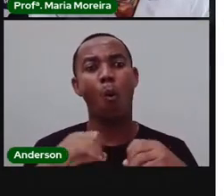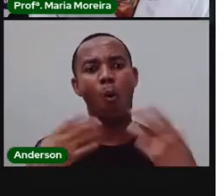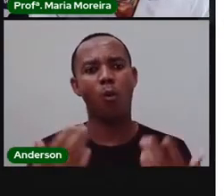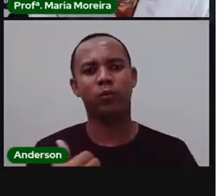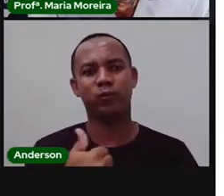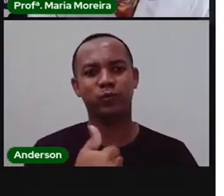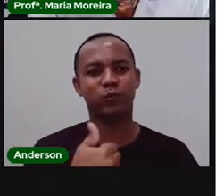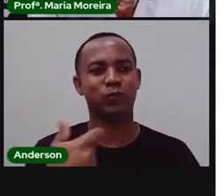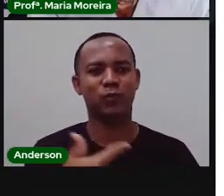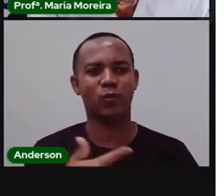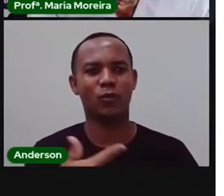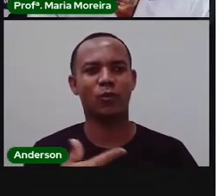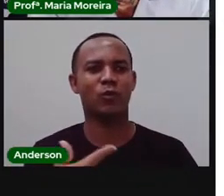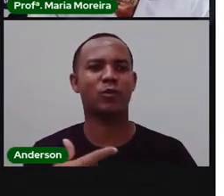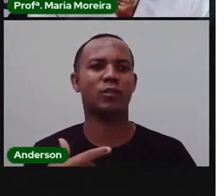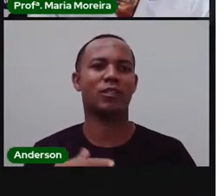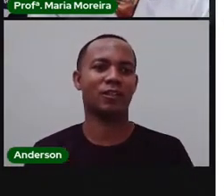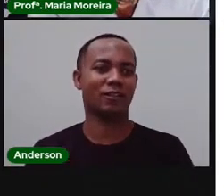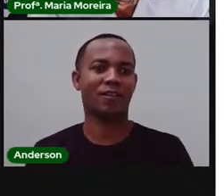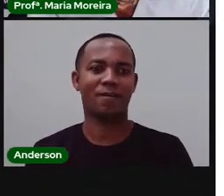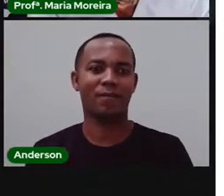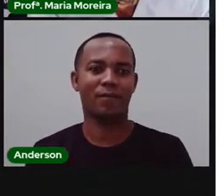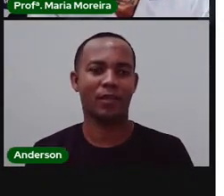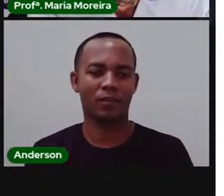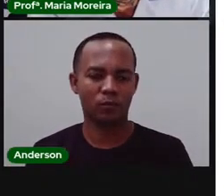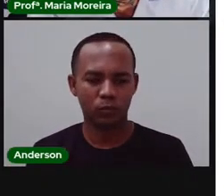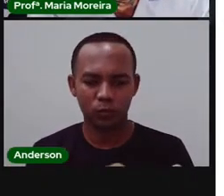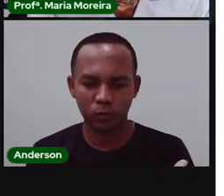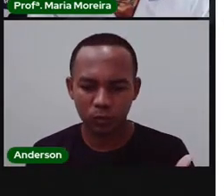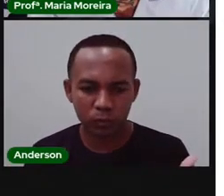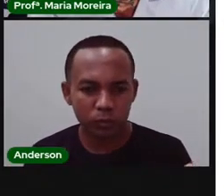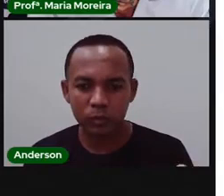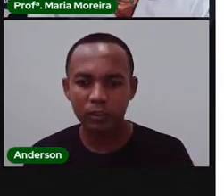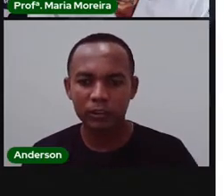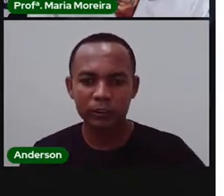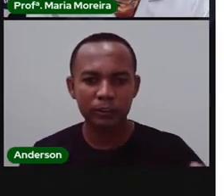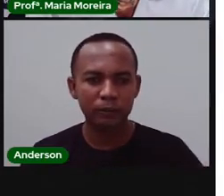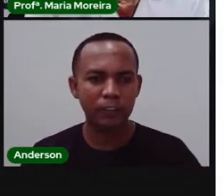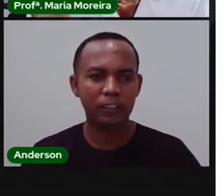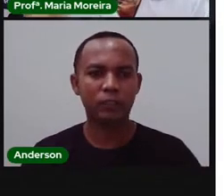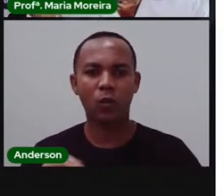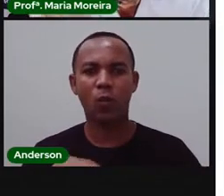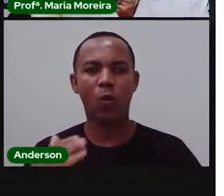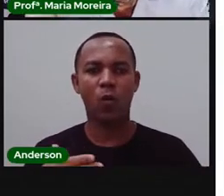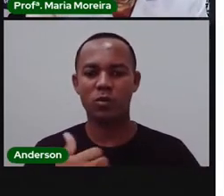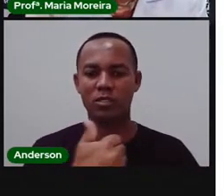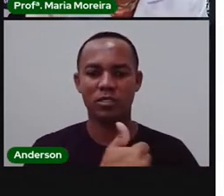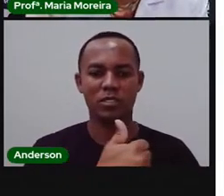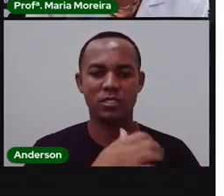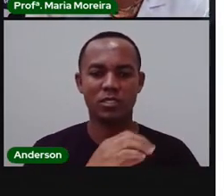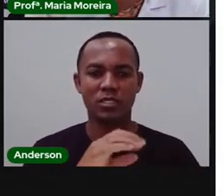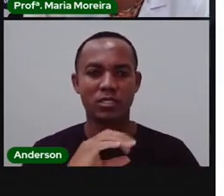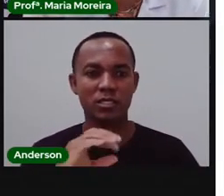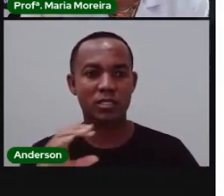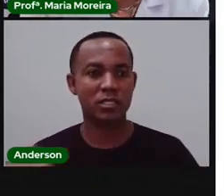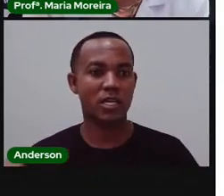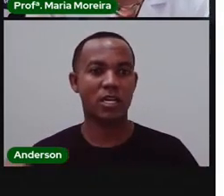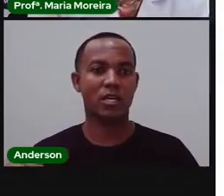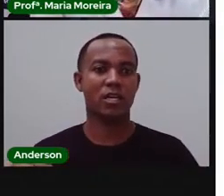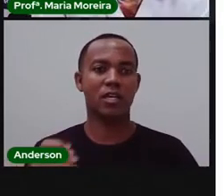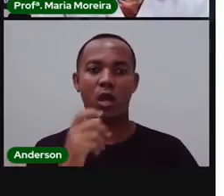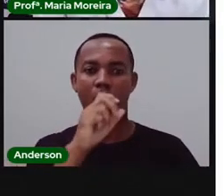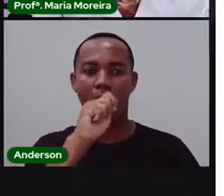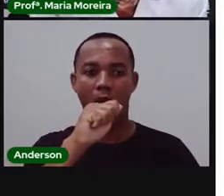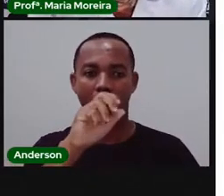ouviram falar em dúzia? Dezena? Já? Centena. O centro. Olha, freguesa, o centro da laranja